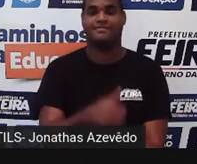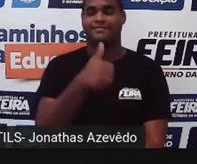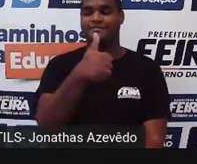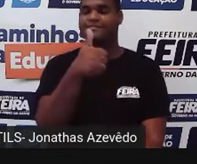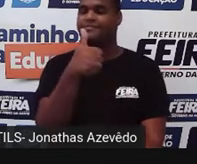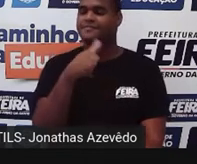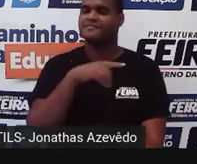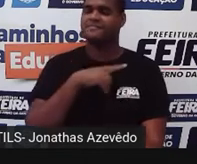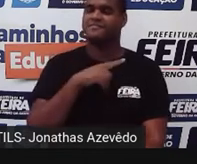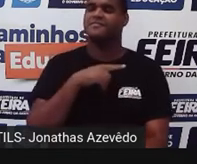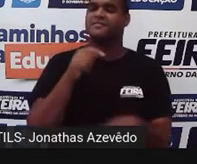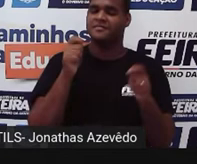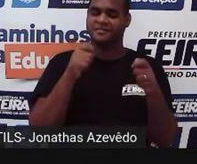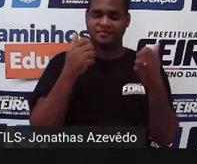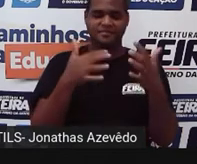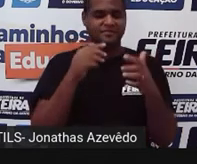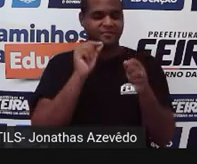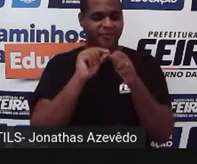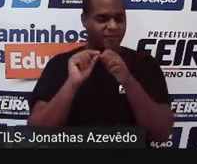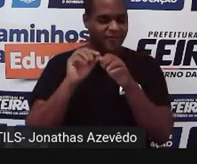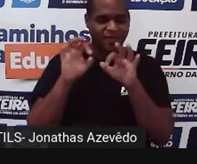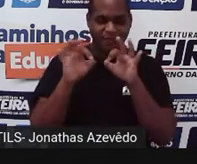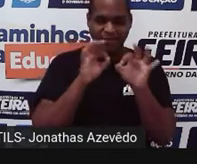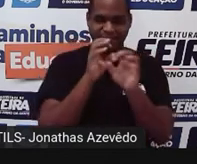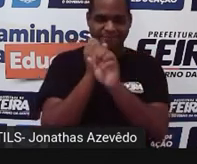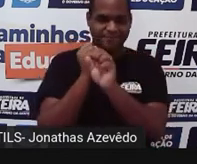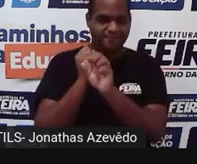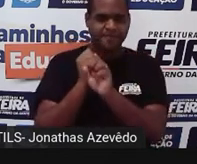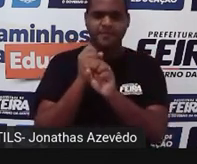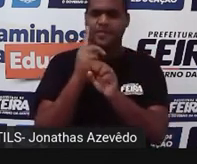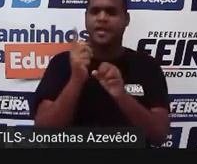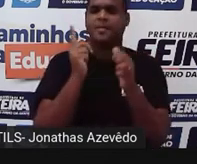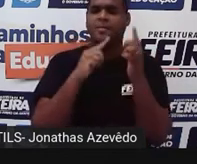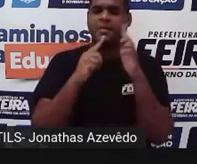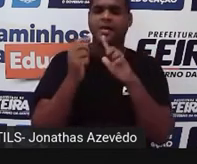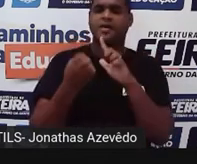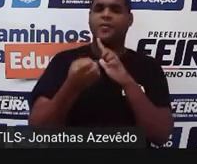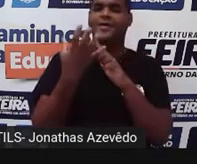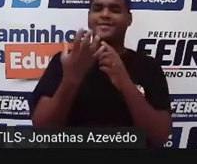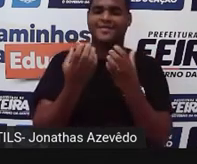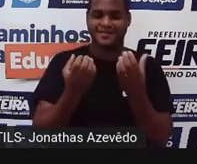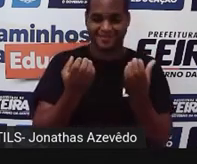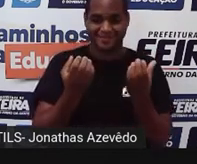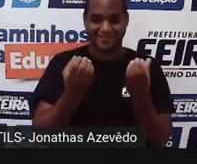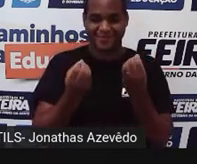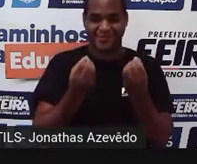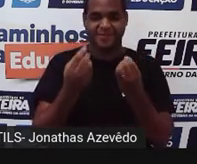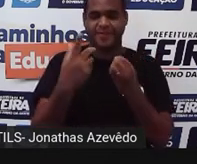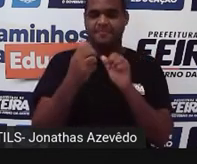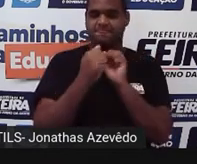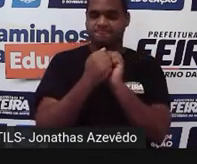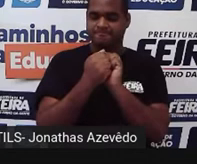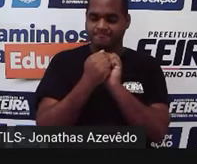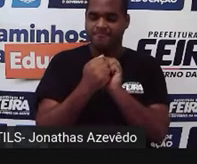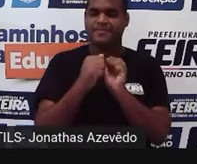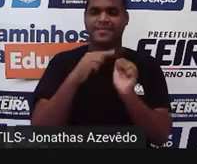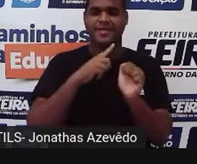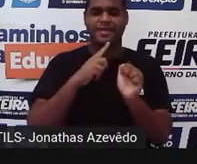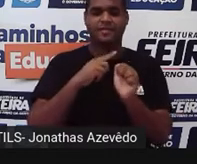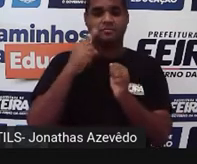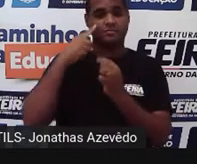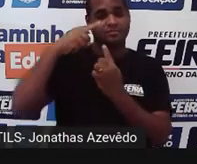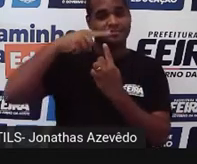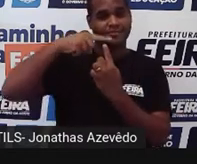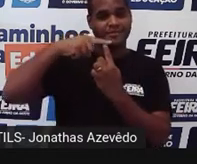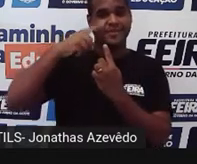Prontinho, é isso aí. Fez o seu cálculo, quanto é que deu tudo isso aí? Vamos lá, acompanha aqui comigo. Unidade